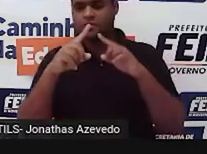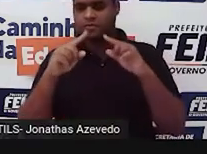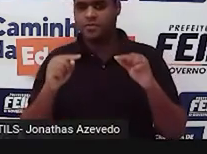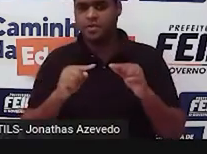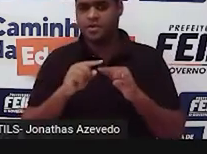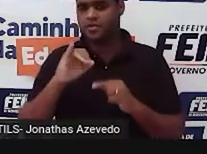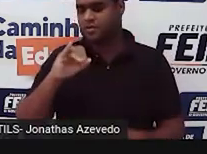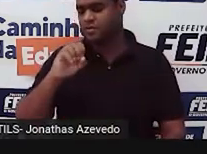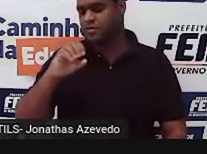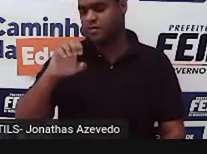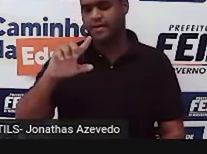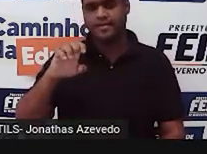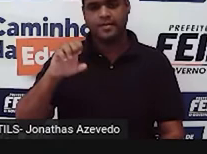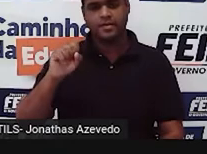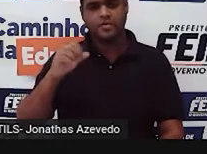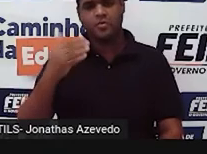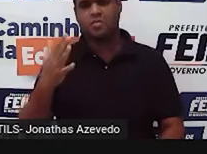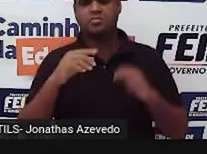triângulo escaleno?